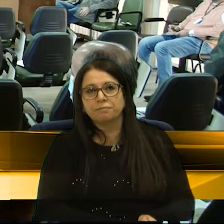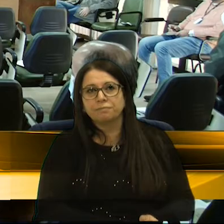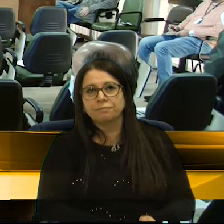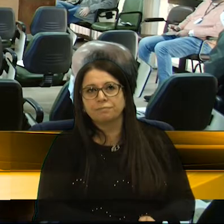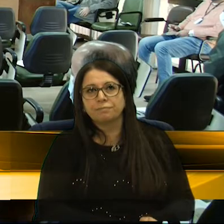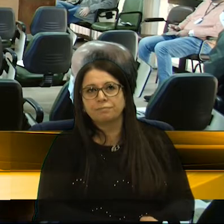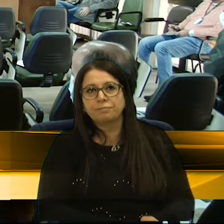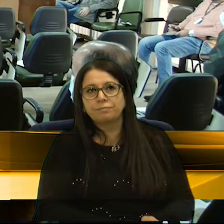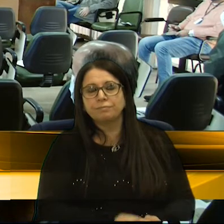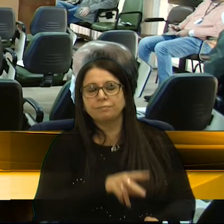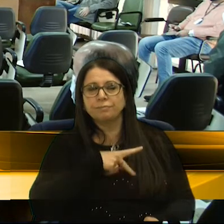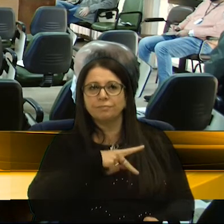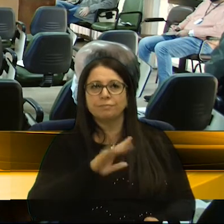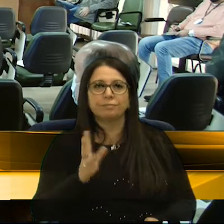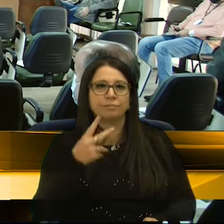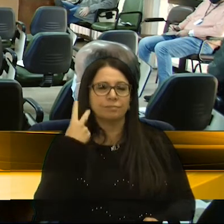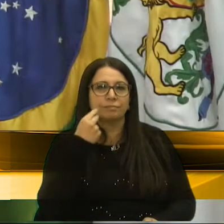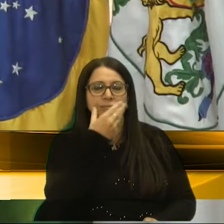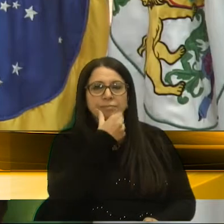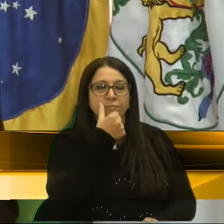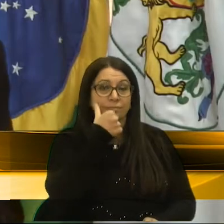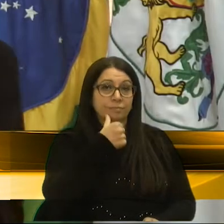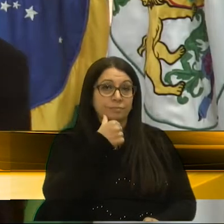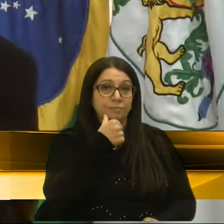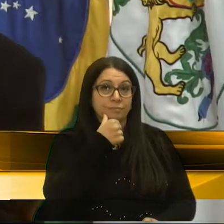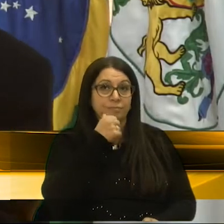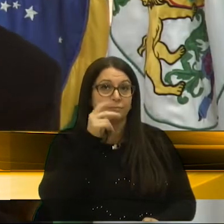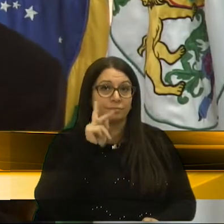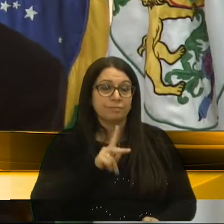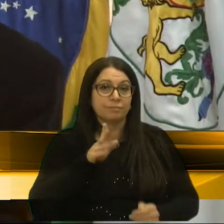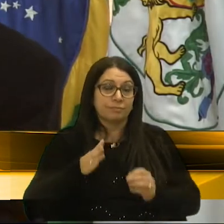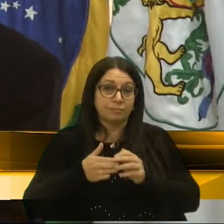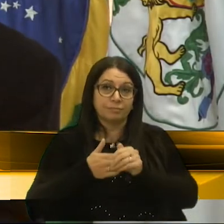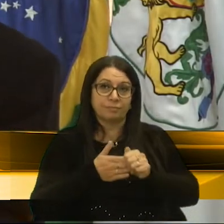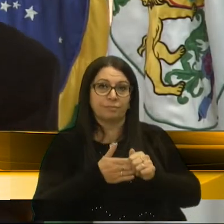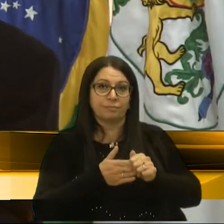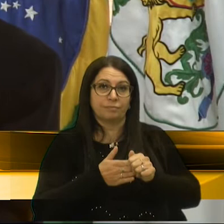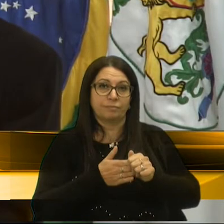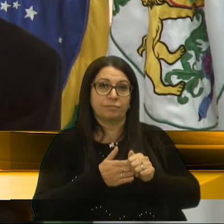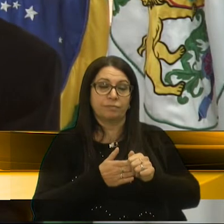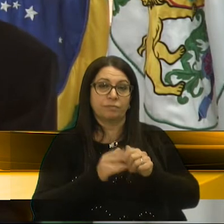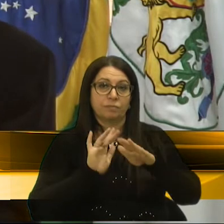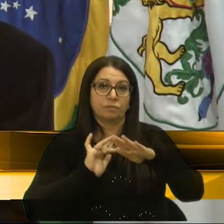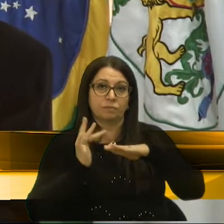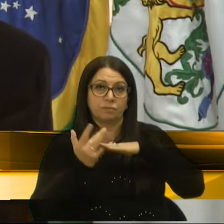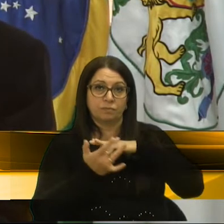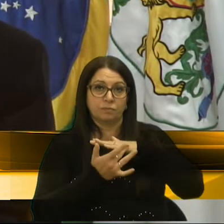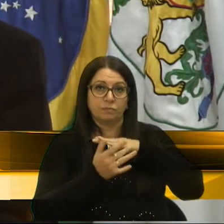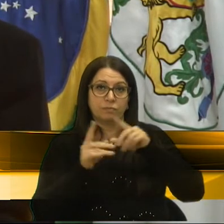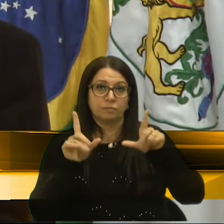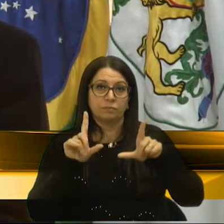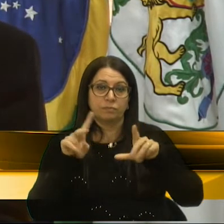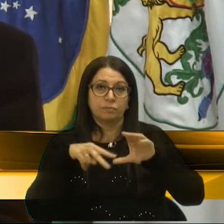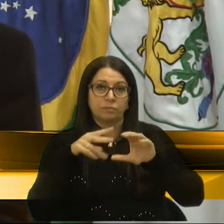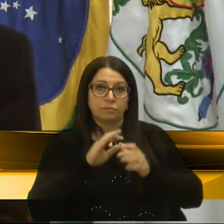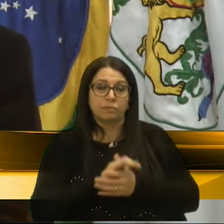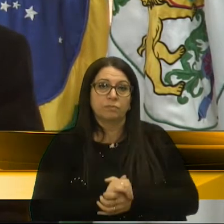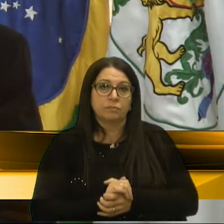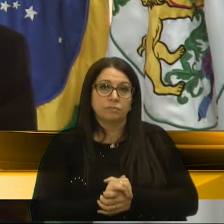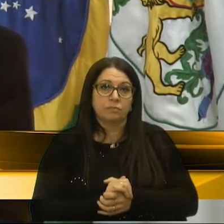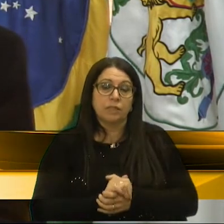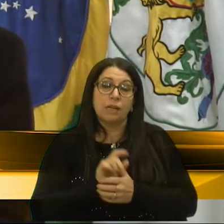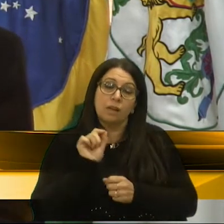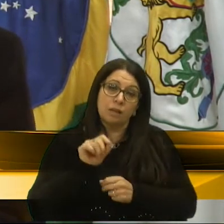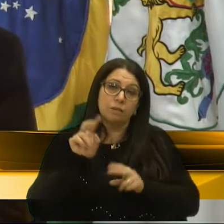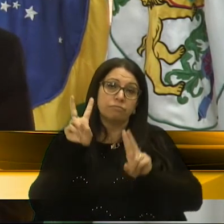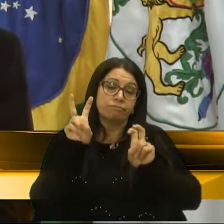Senhor Presidente, senhores vereadores, pessoal que nos acompanham através das redes sociais, TV Câmara, ele é um